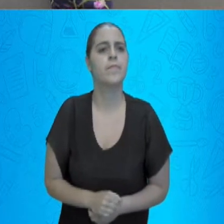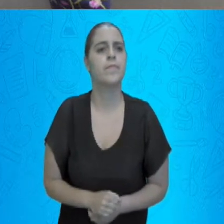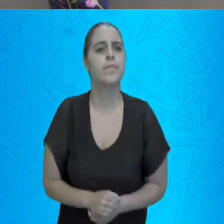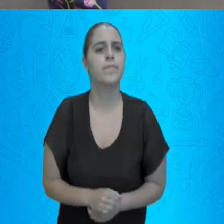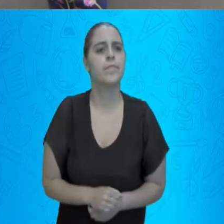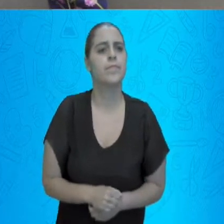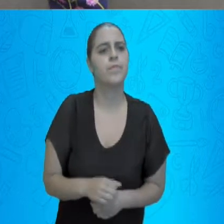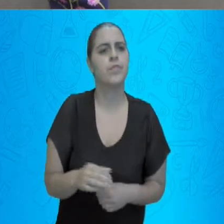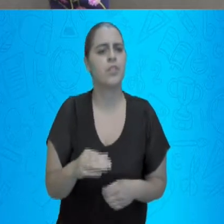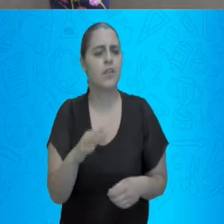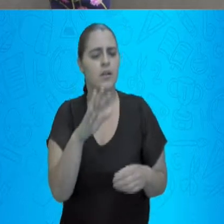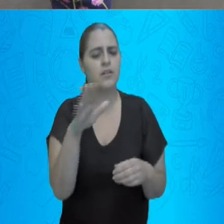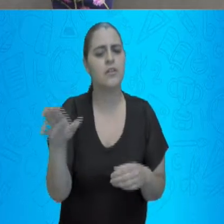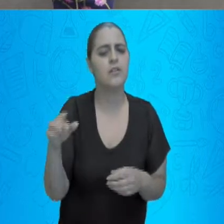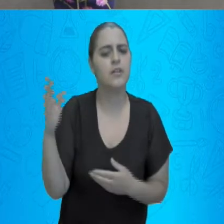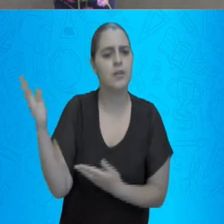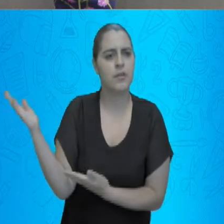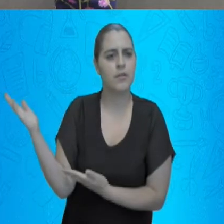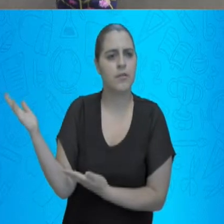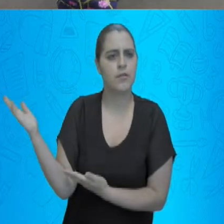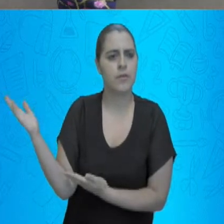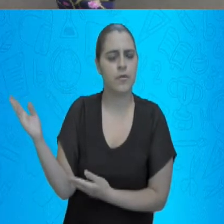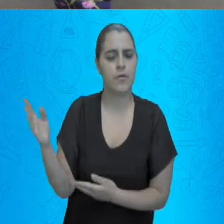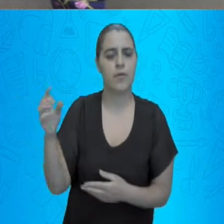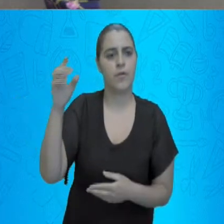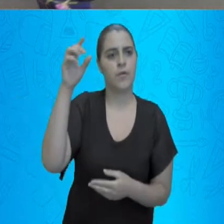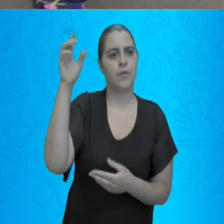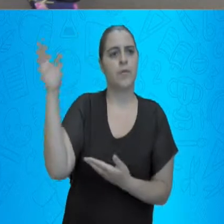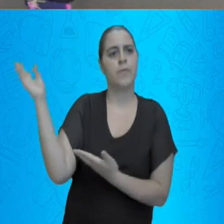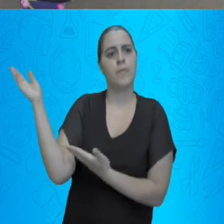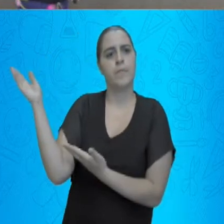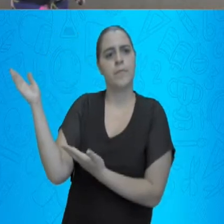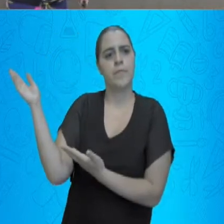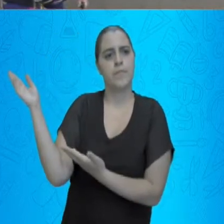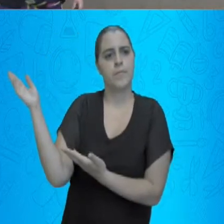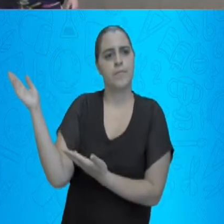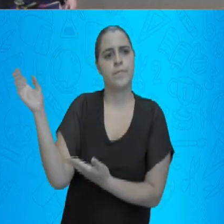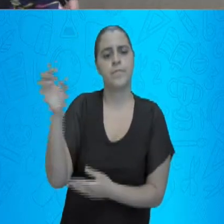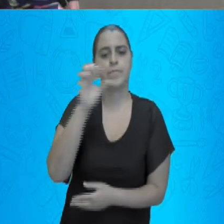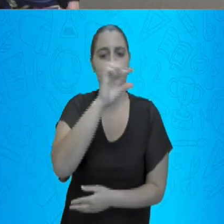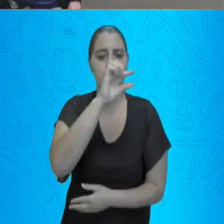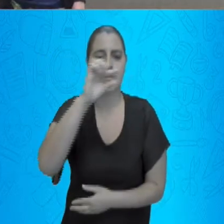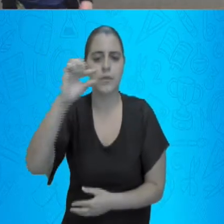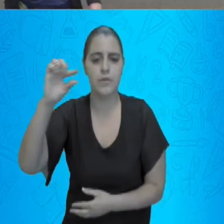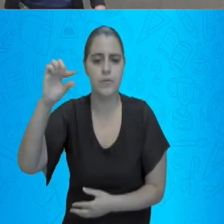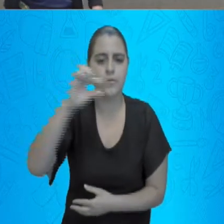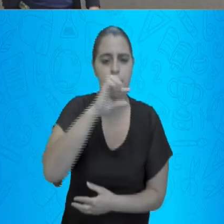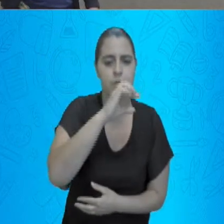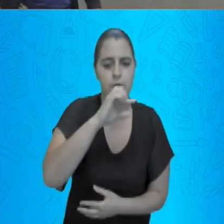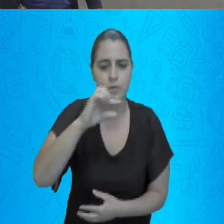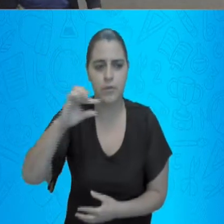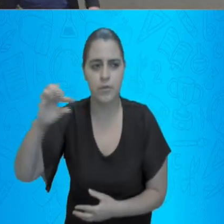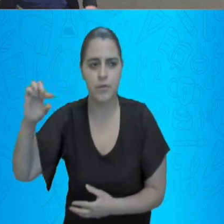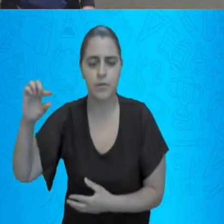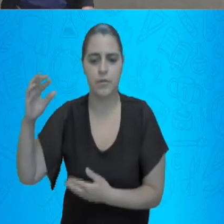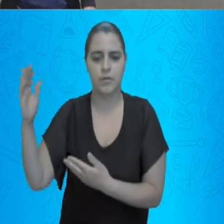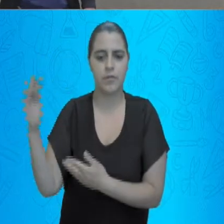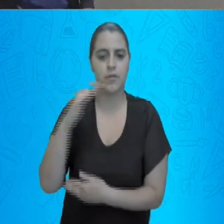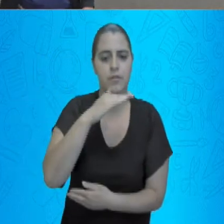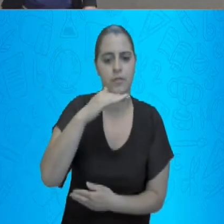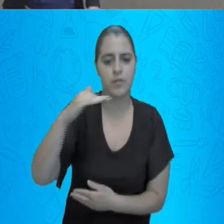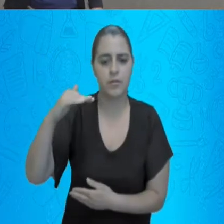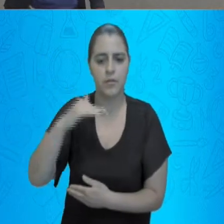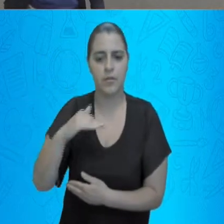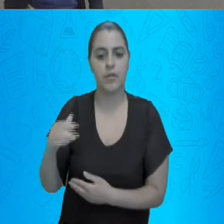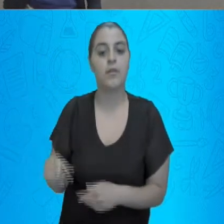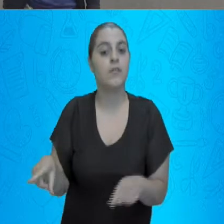forma que eu utilizei com vocês aqui é a operação na horizontal, ou seja, em linha.